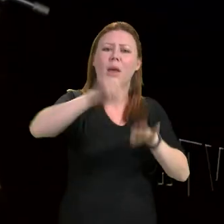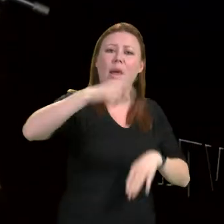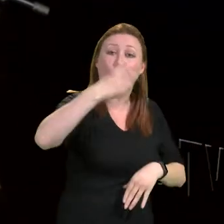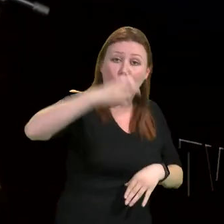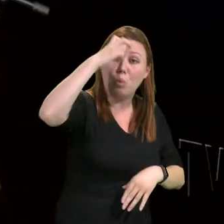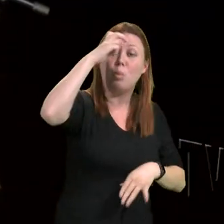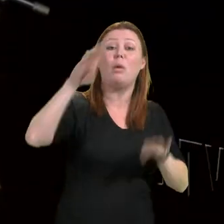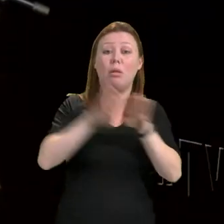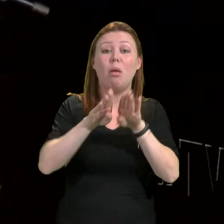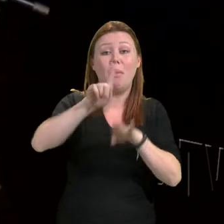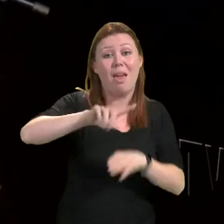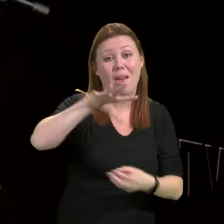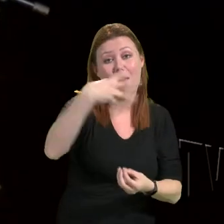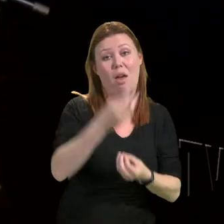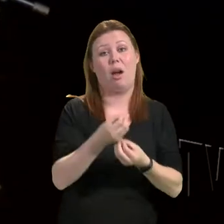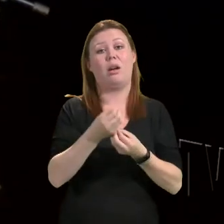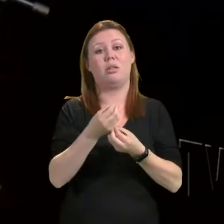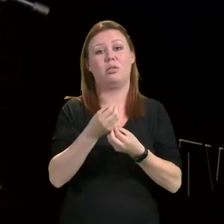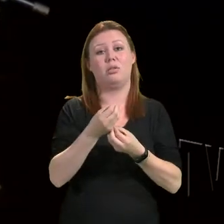e arte.